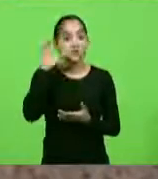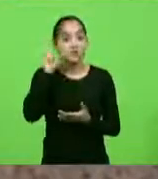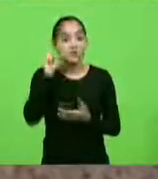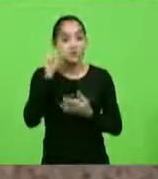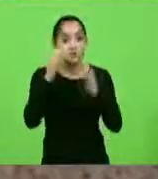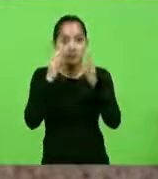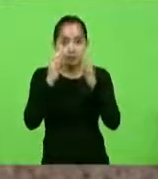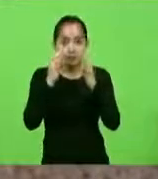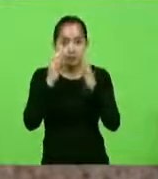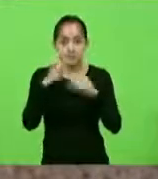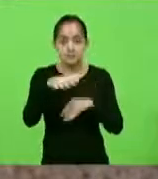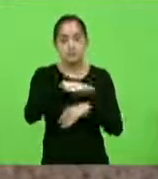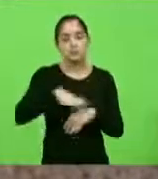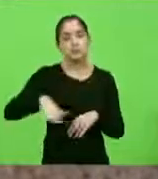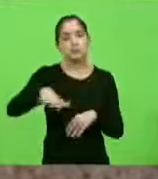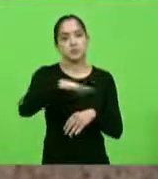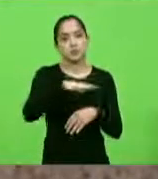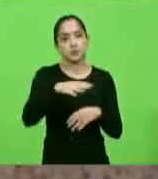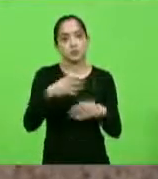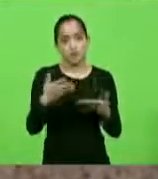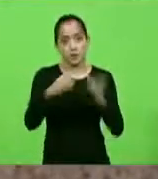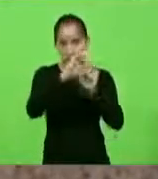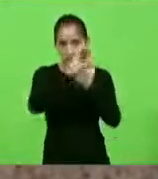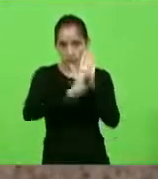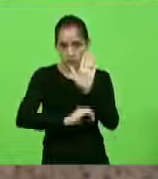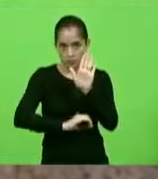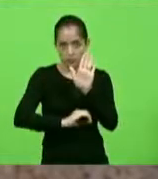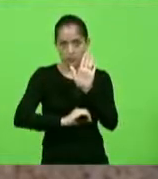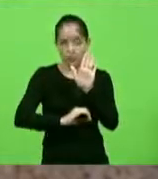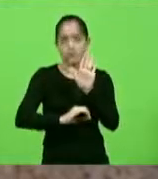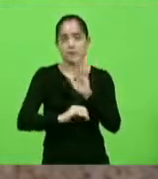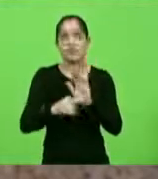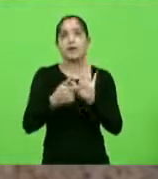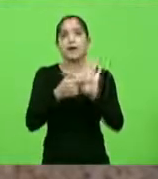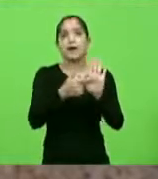setor. Eu tenho aqui nas minhas mãos um ofício da Abrazel